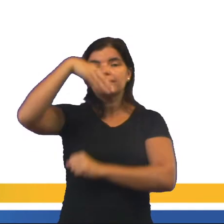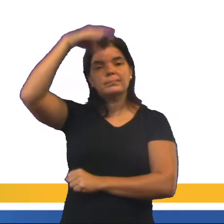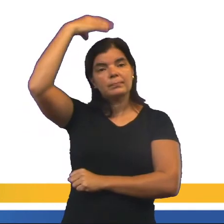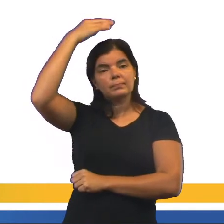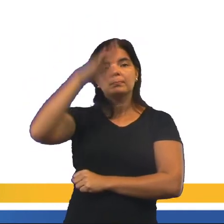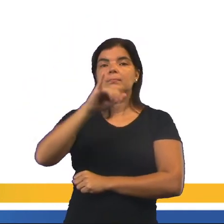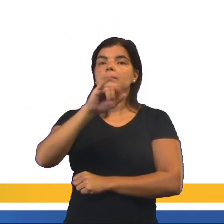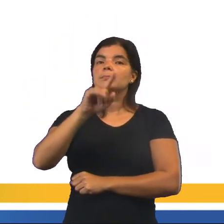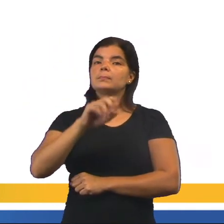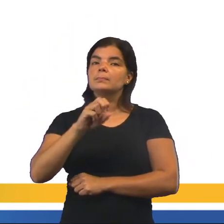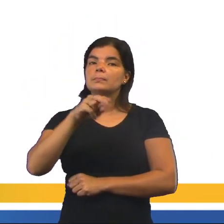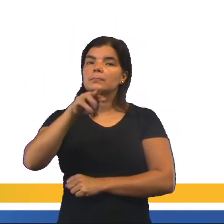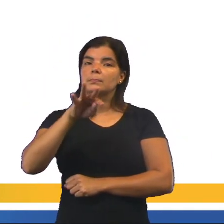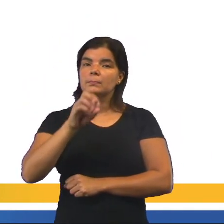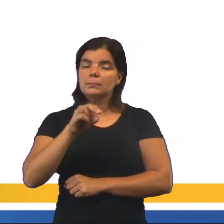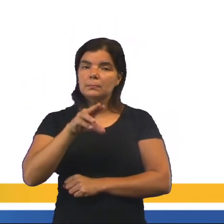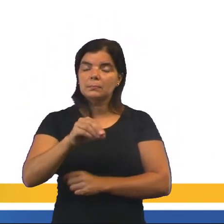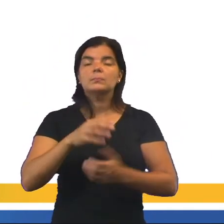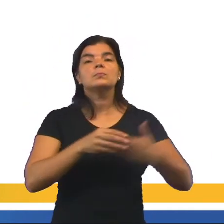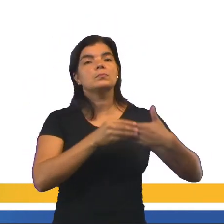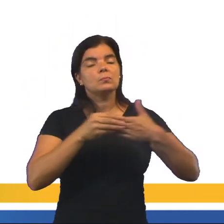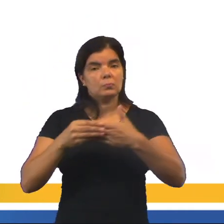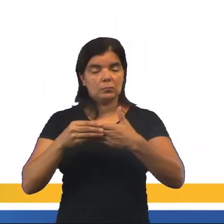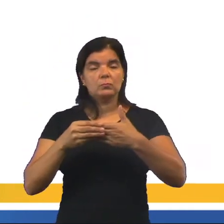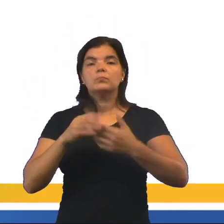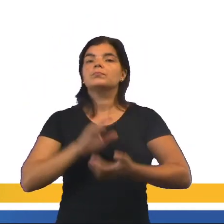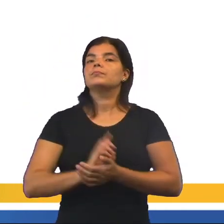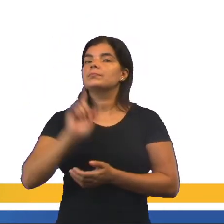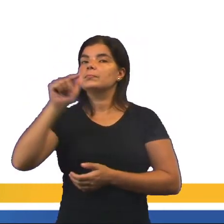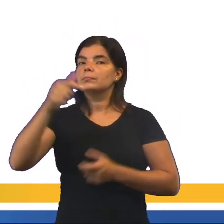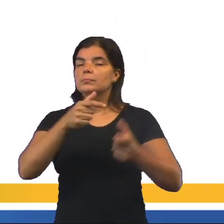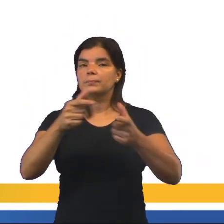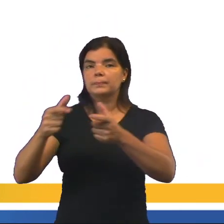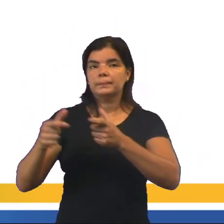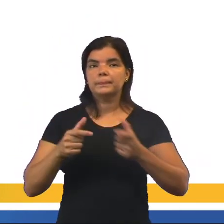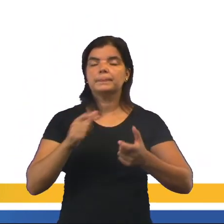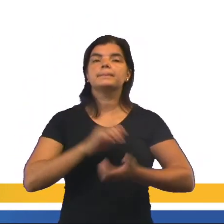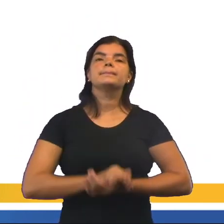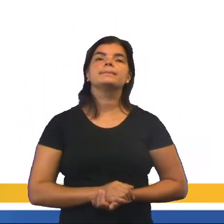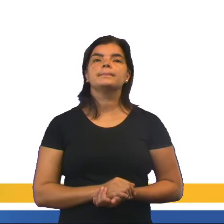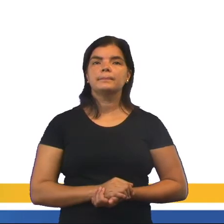Império Bizantino, continuando levando esse legado a outras regiões.